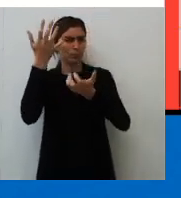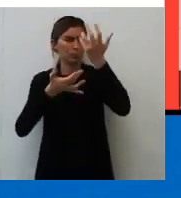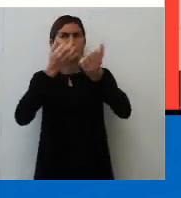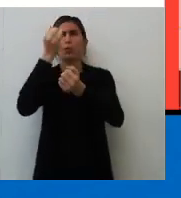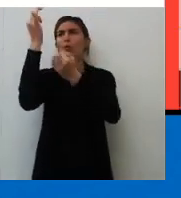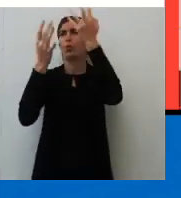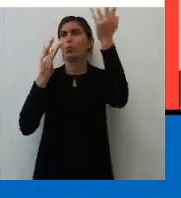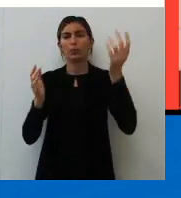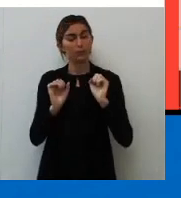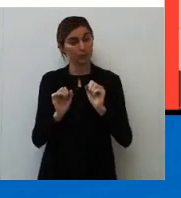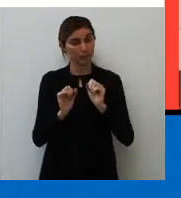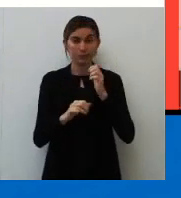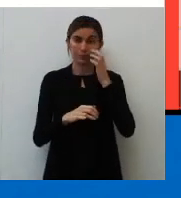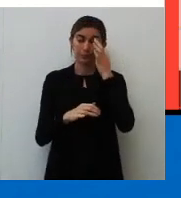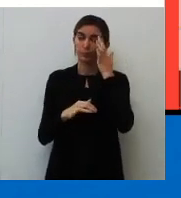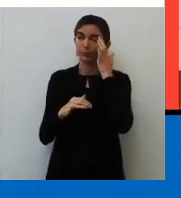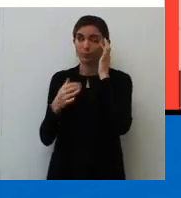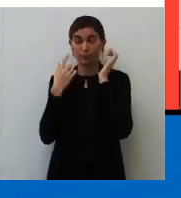incêndio. Olha lá,